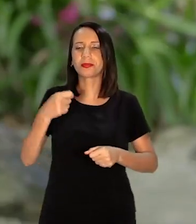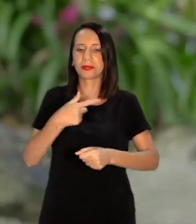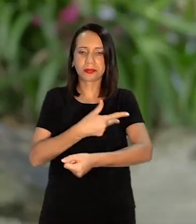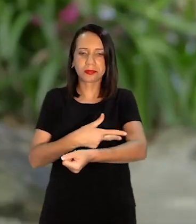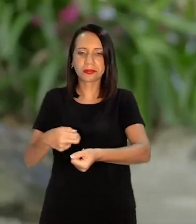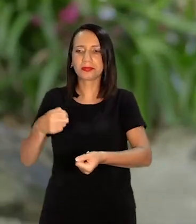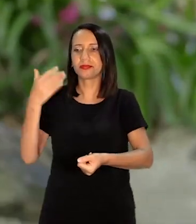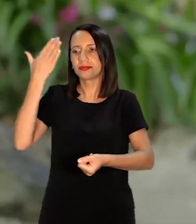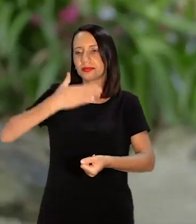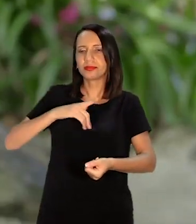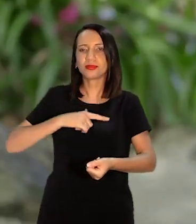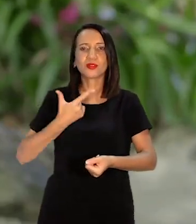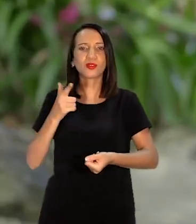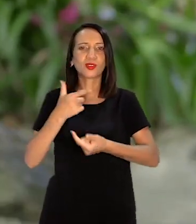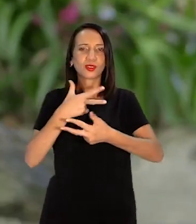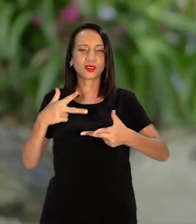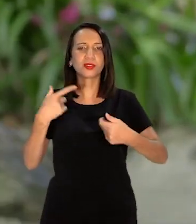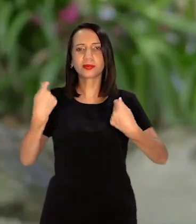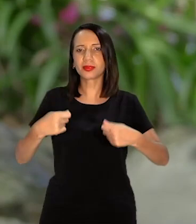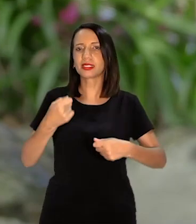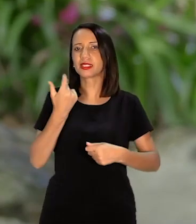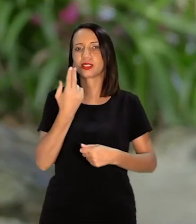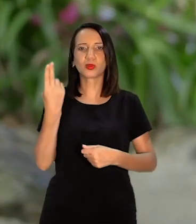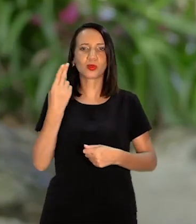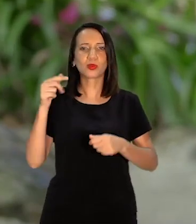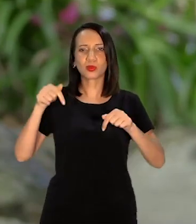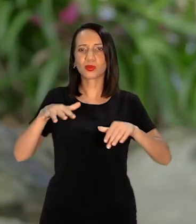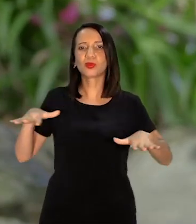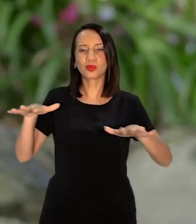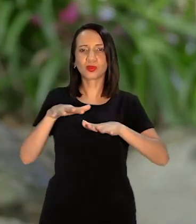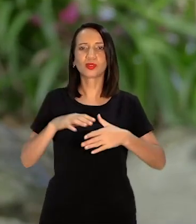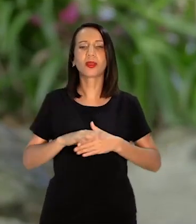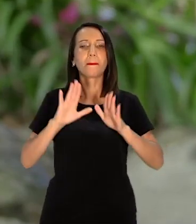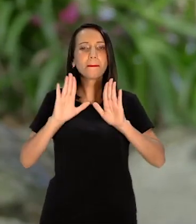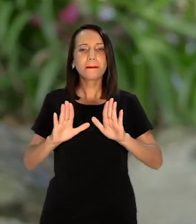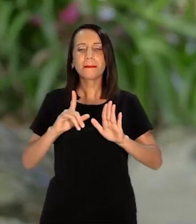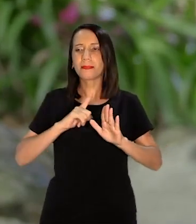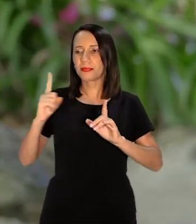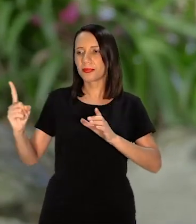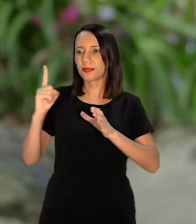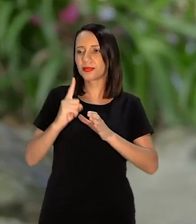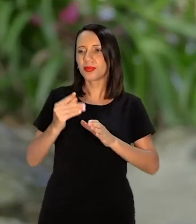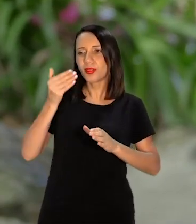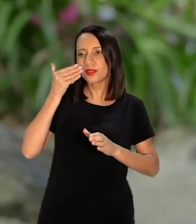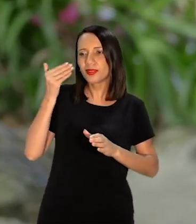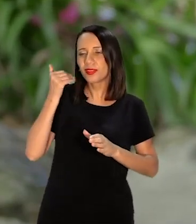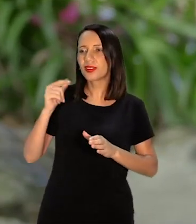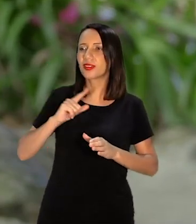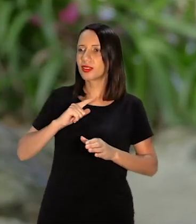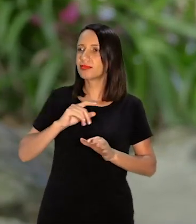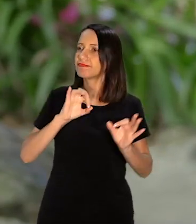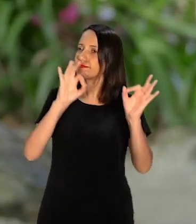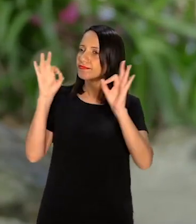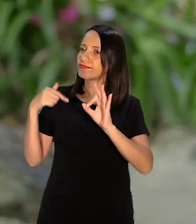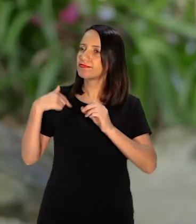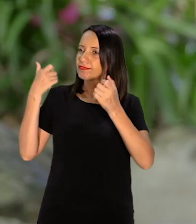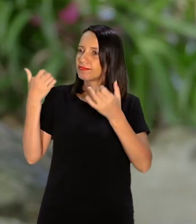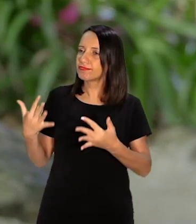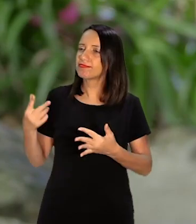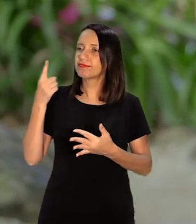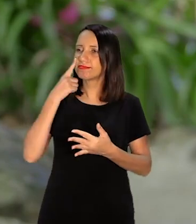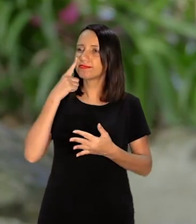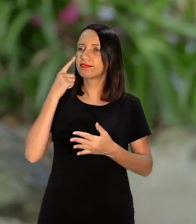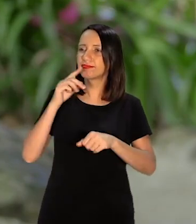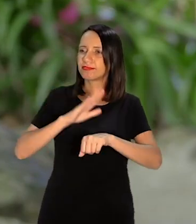exame Eu precisaria fazer Outras coisas Que a gente não tem condição Ali Mas só da pessoa Ser ouvida E da gente explicar Olha